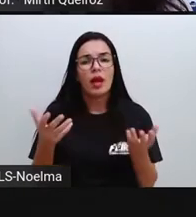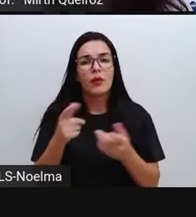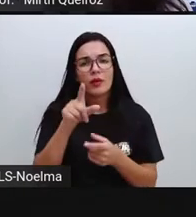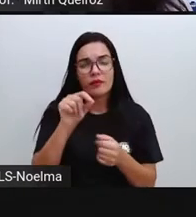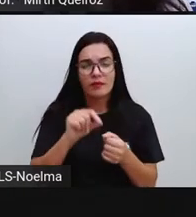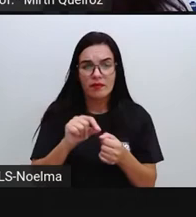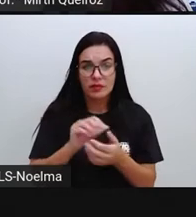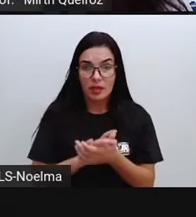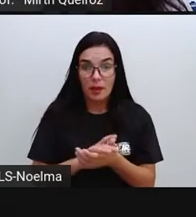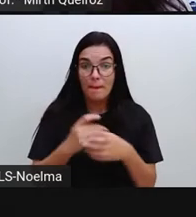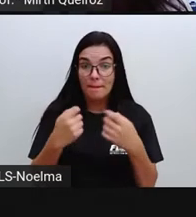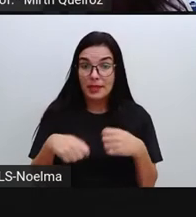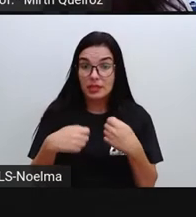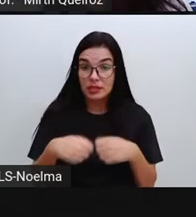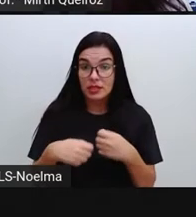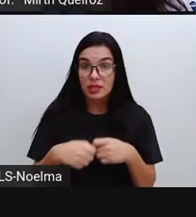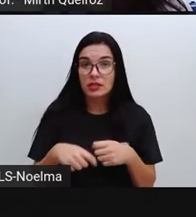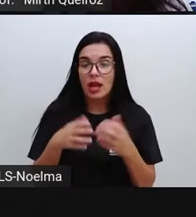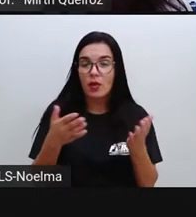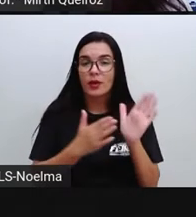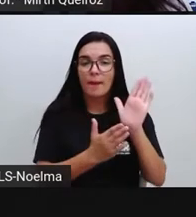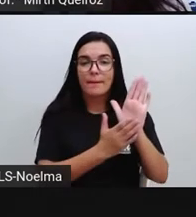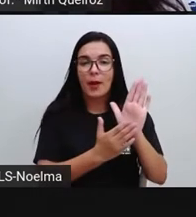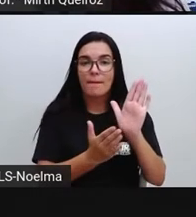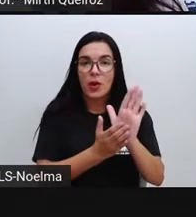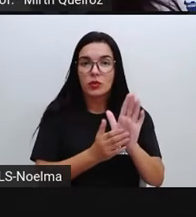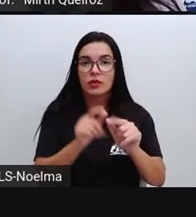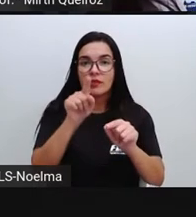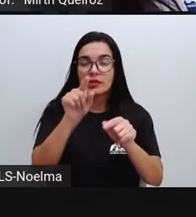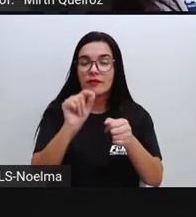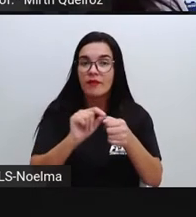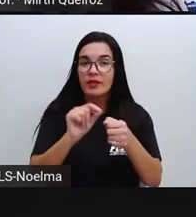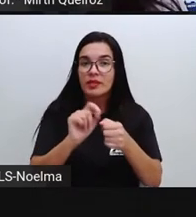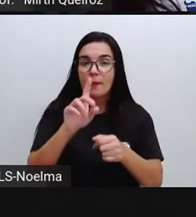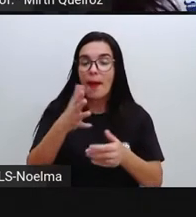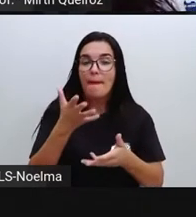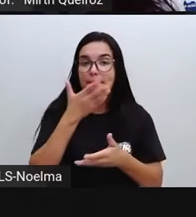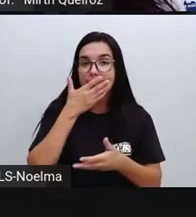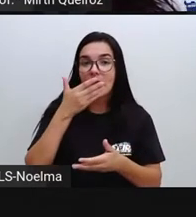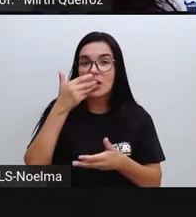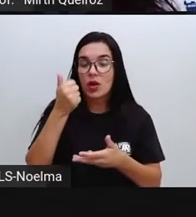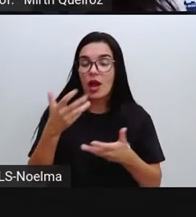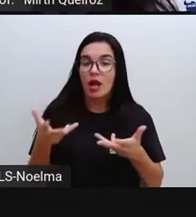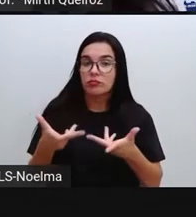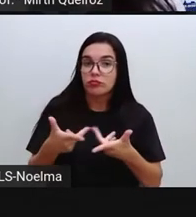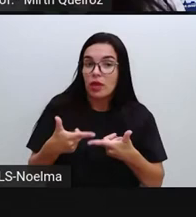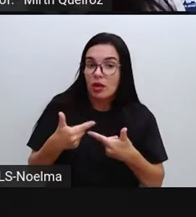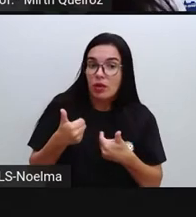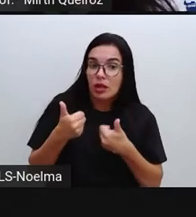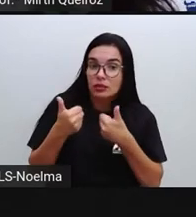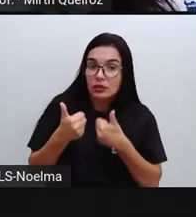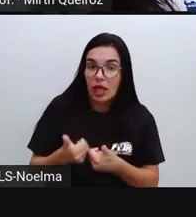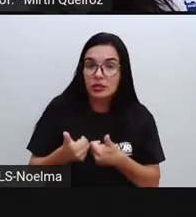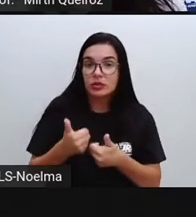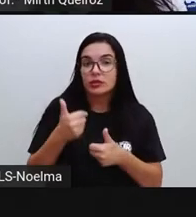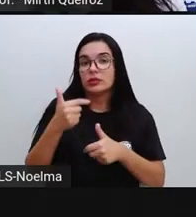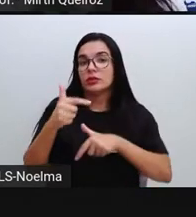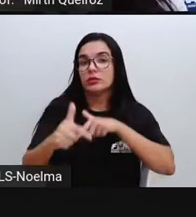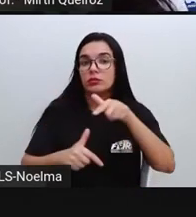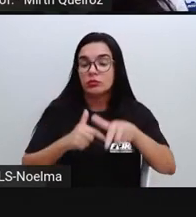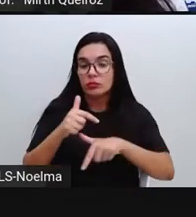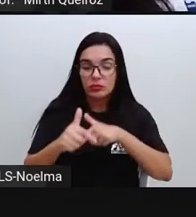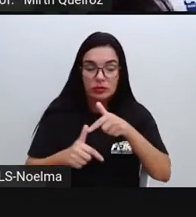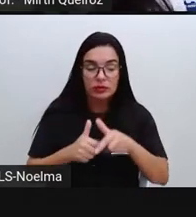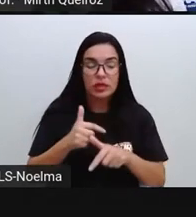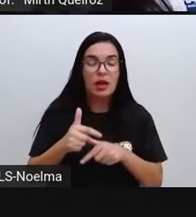medidas que podem ser tomadas para melhorar a qualidade dos serviços públicos oferecidos. E quando a gente fala sobre os serviços públicos, o